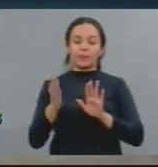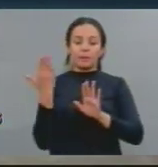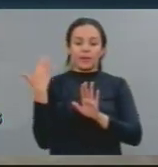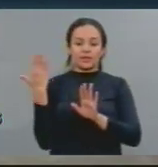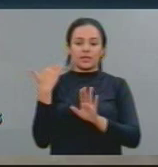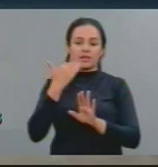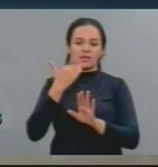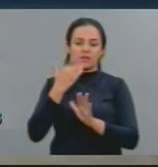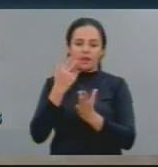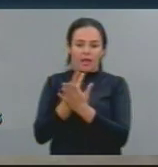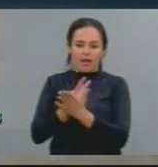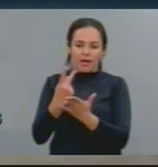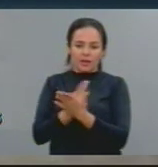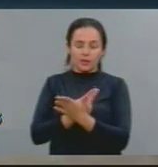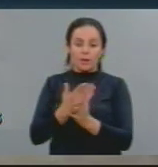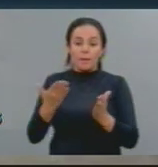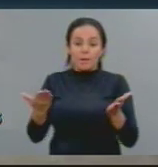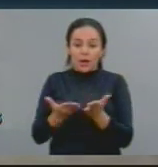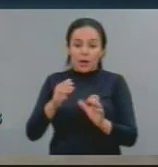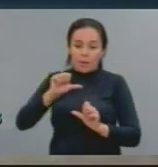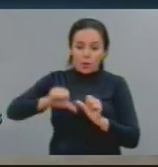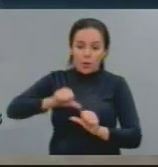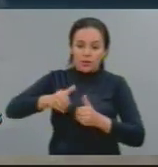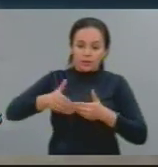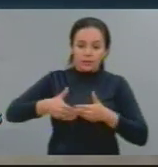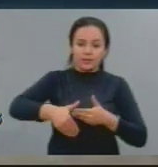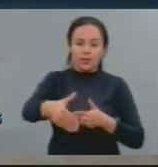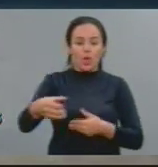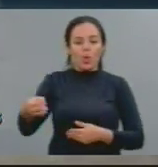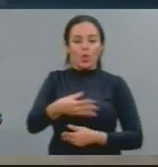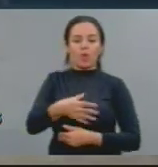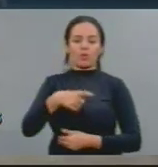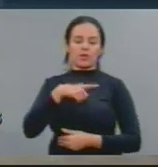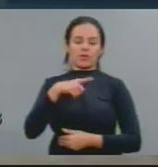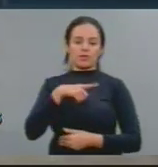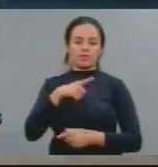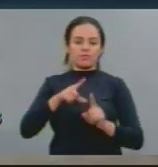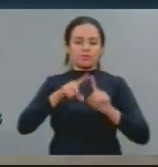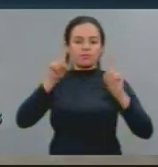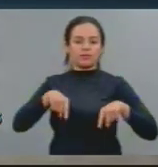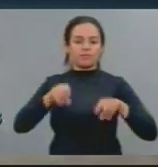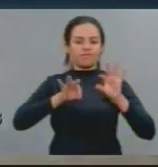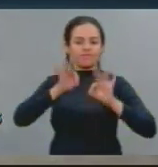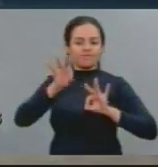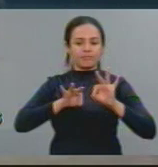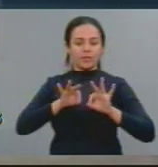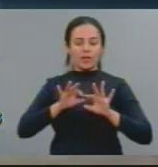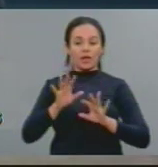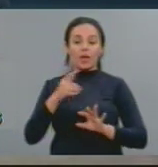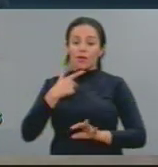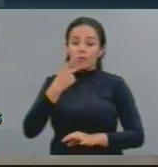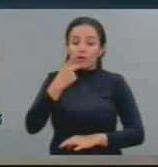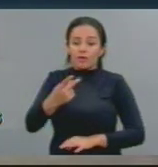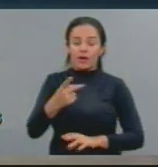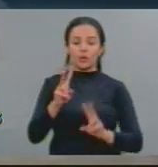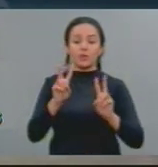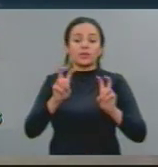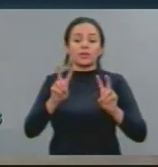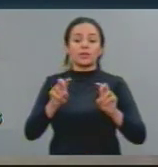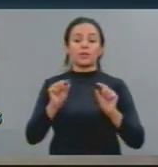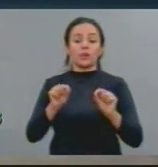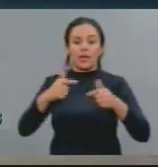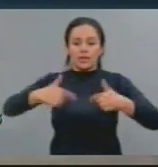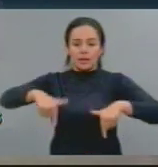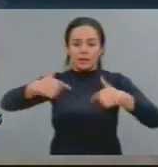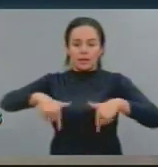Nessa própria região que o senhor fala, não me refiro à questão do agrotóxico, me refiro à relação de